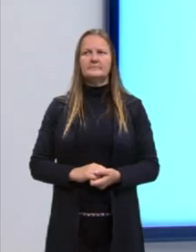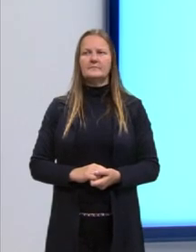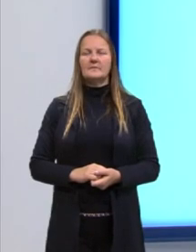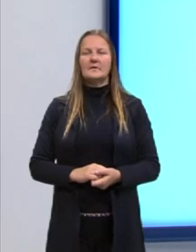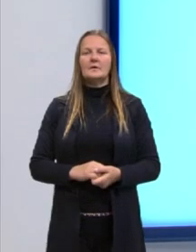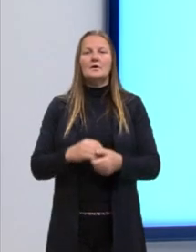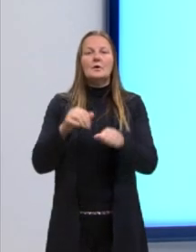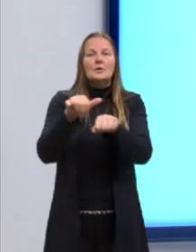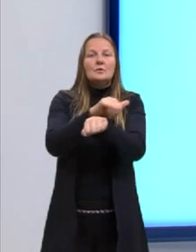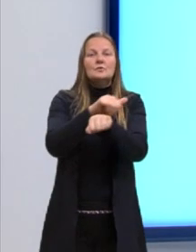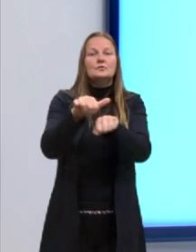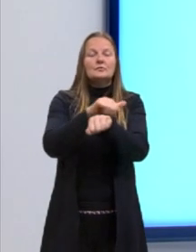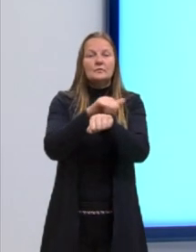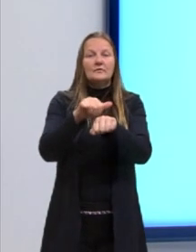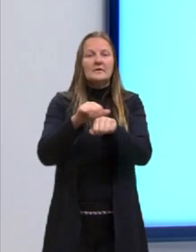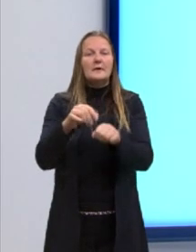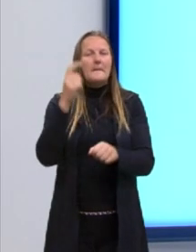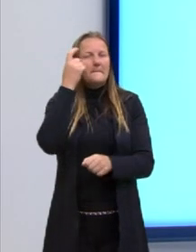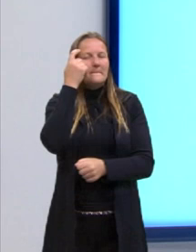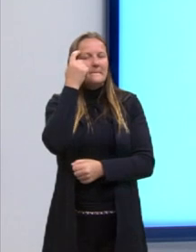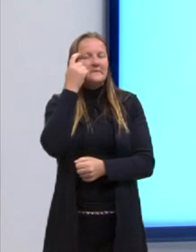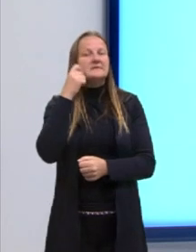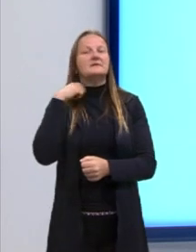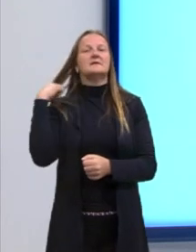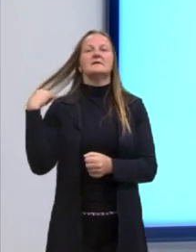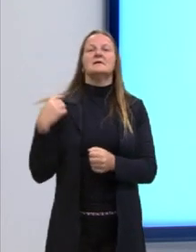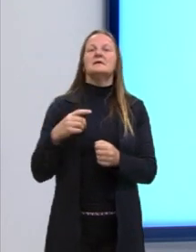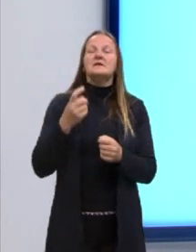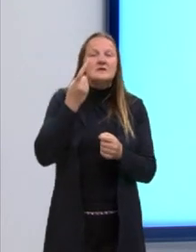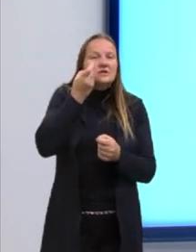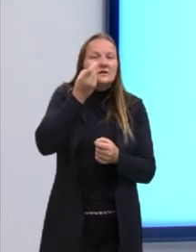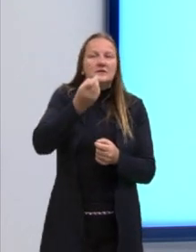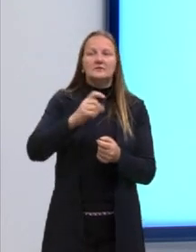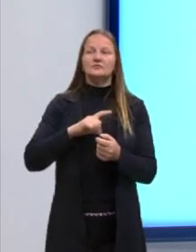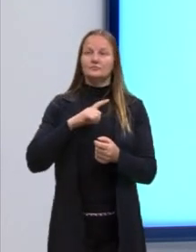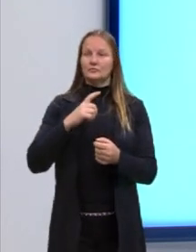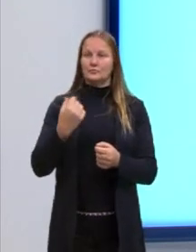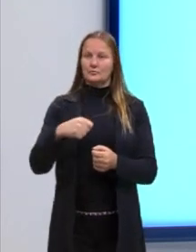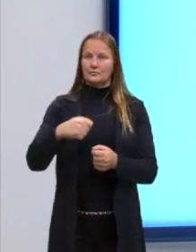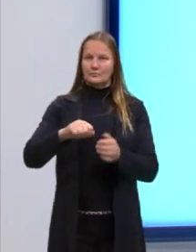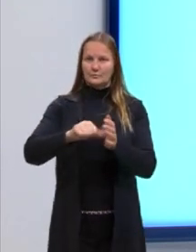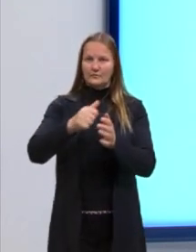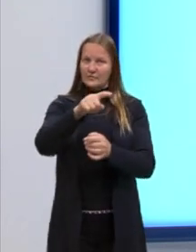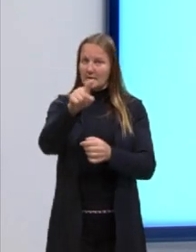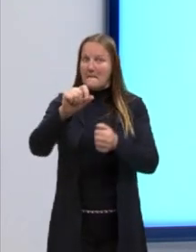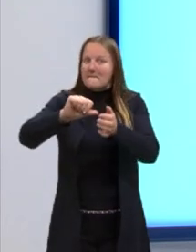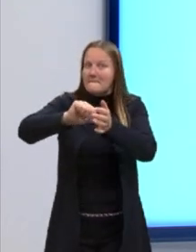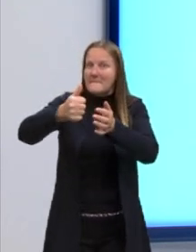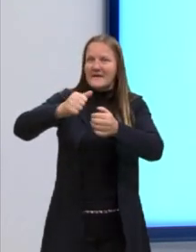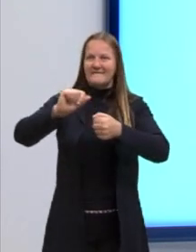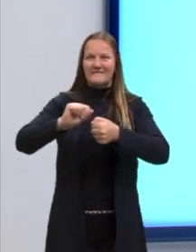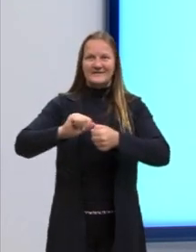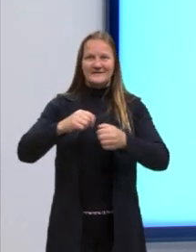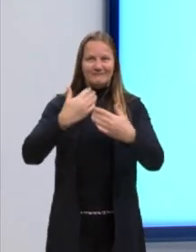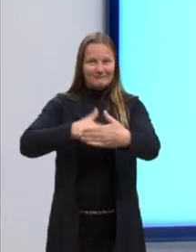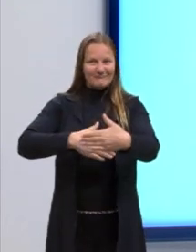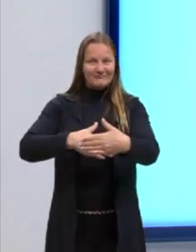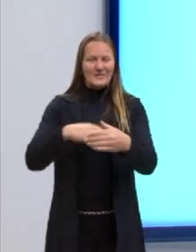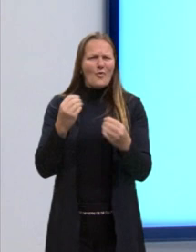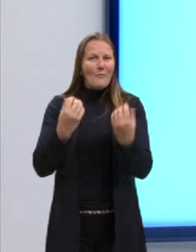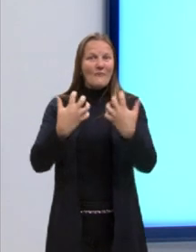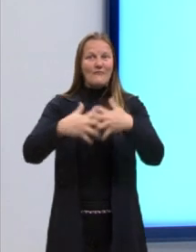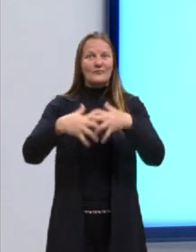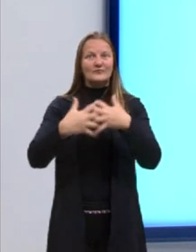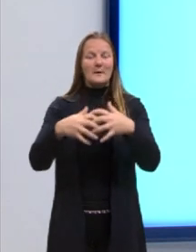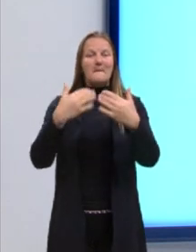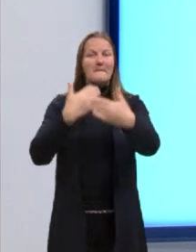isso, antes eu resolvi trazer, achei que seria interessante, né, caso seja o primeiro ano de vocês no Enem. Como é que funciona